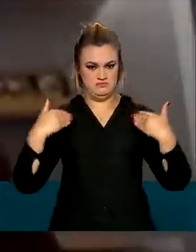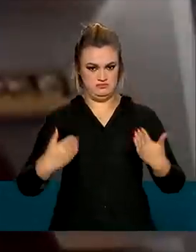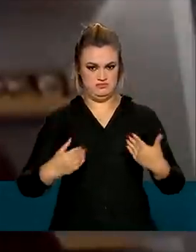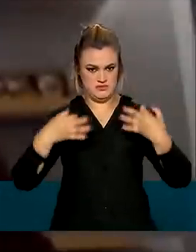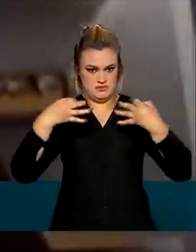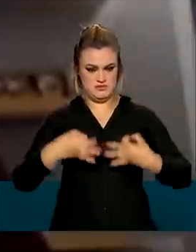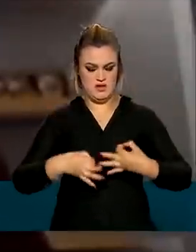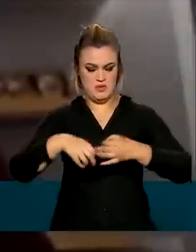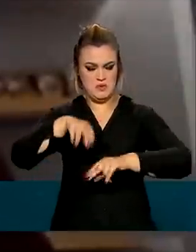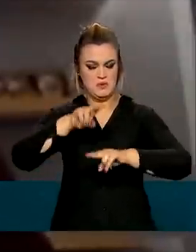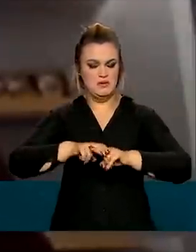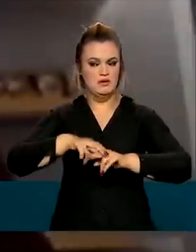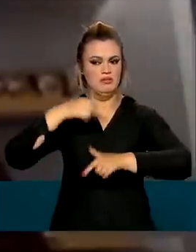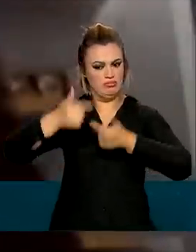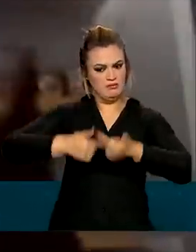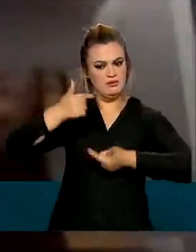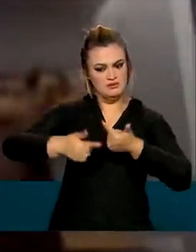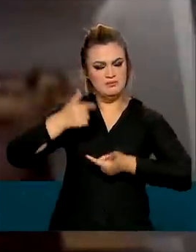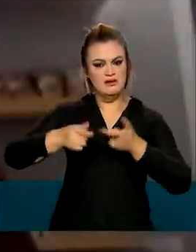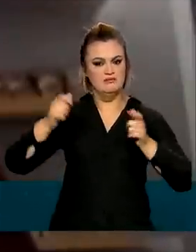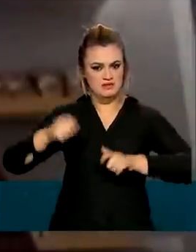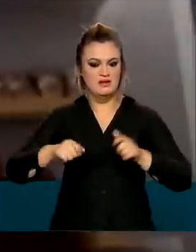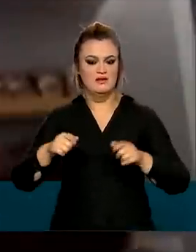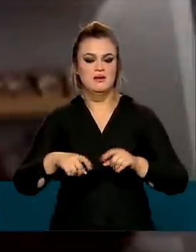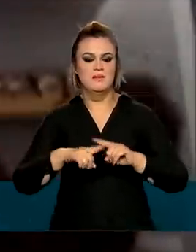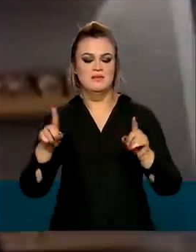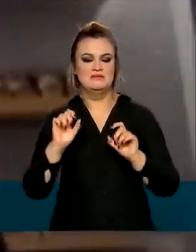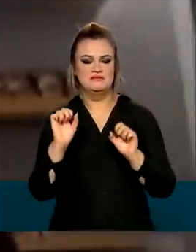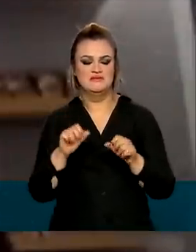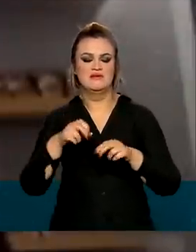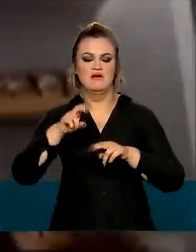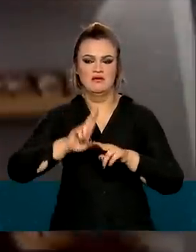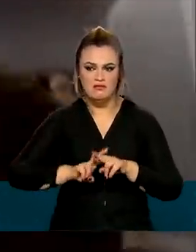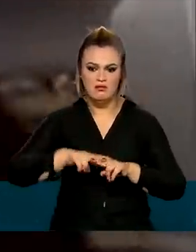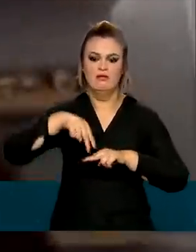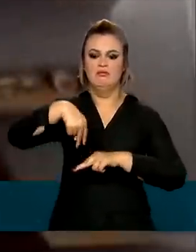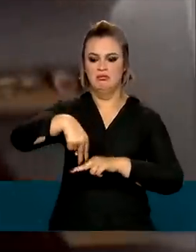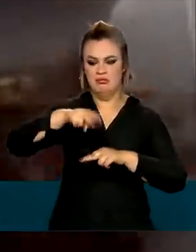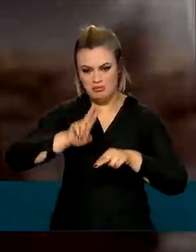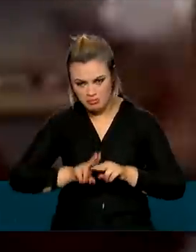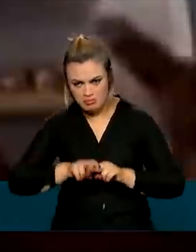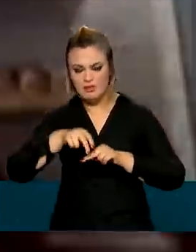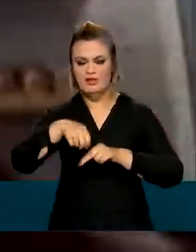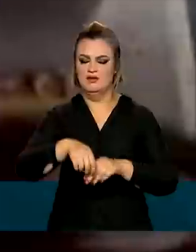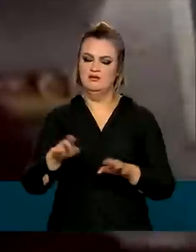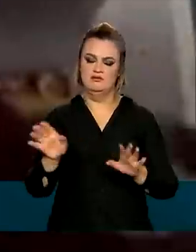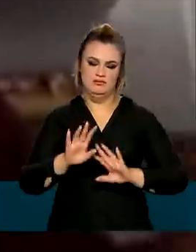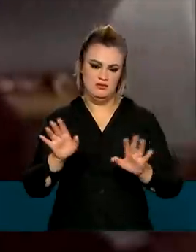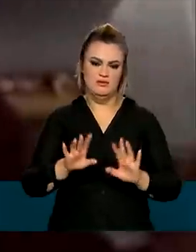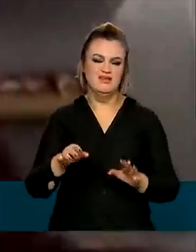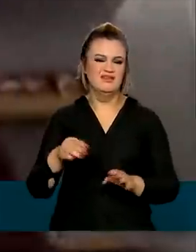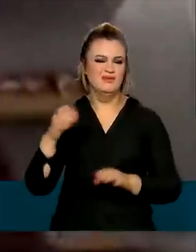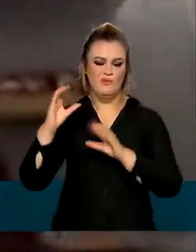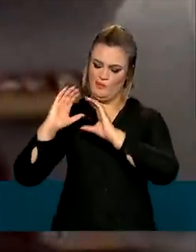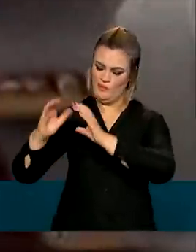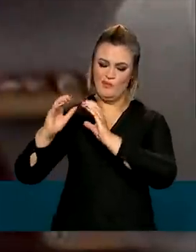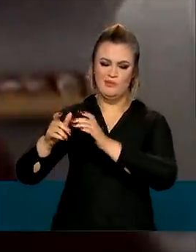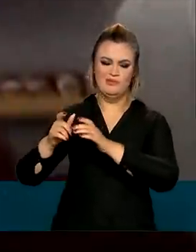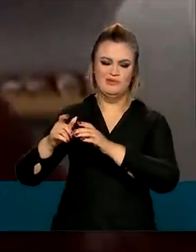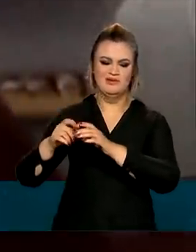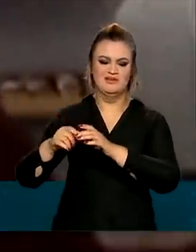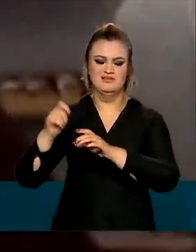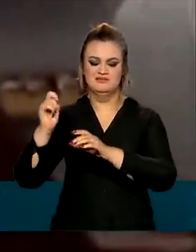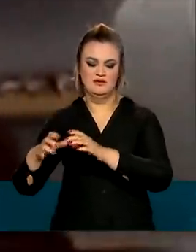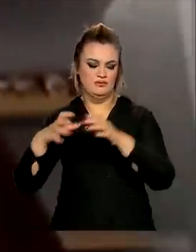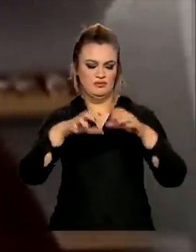equilibrada. E, sem contar que a gente não tem que estar se abaixando, e o corpo tem todas as... aqui onde